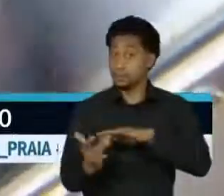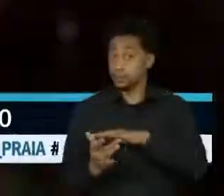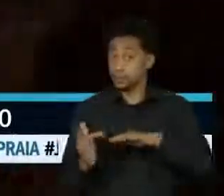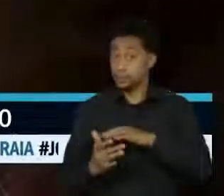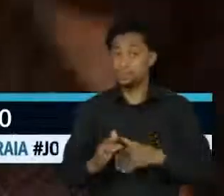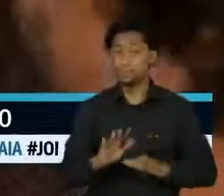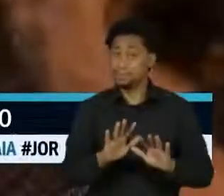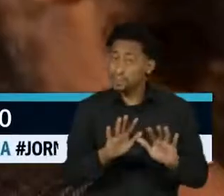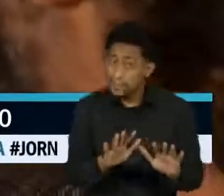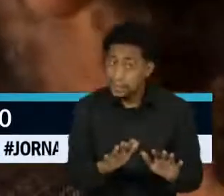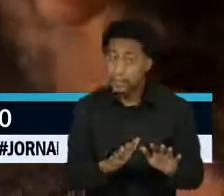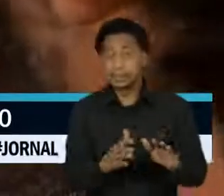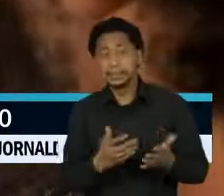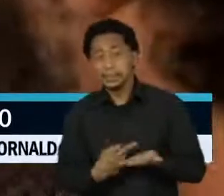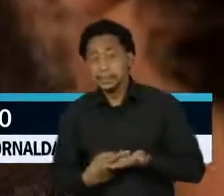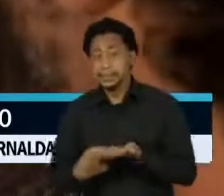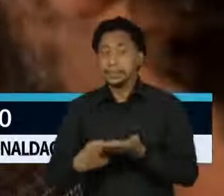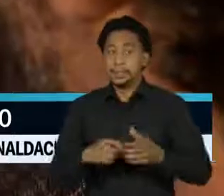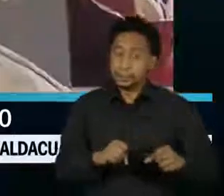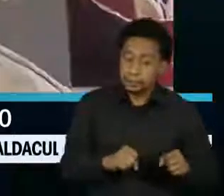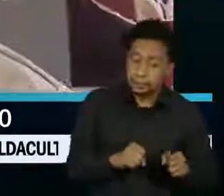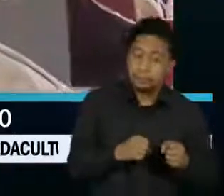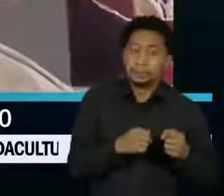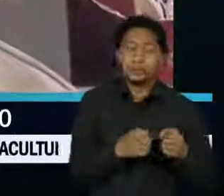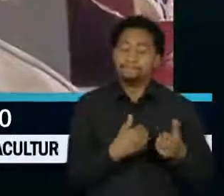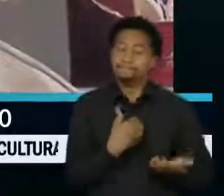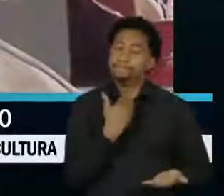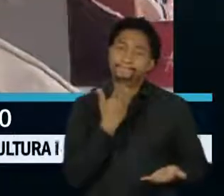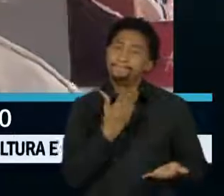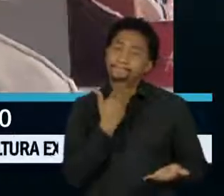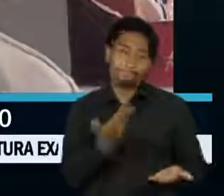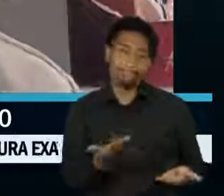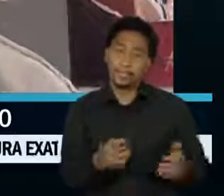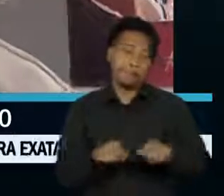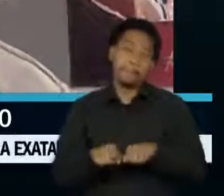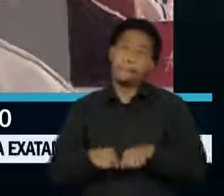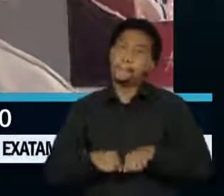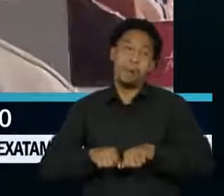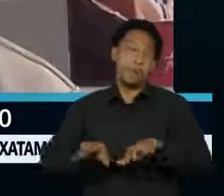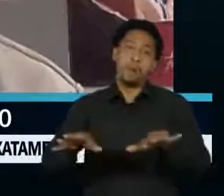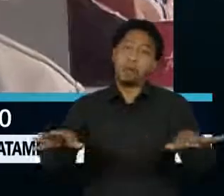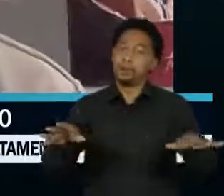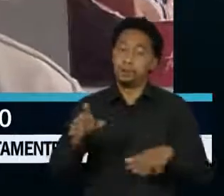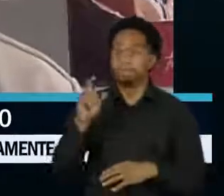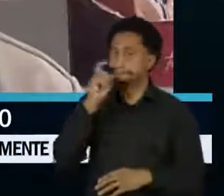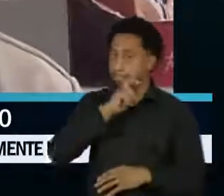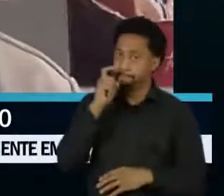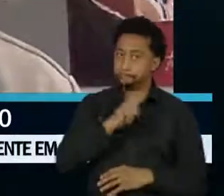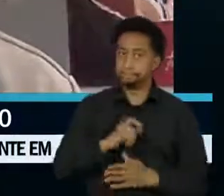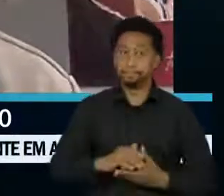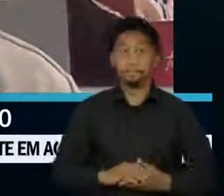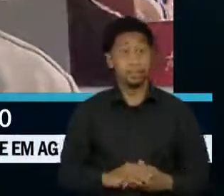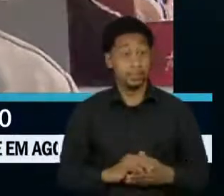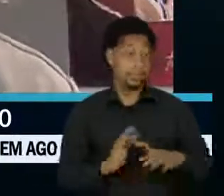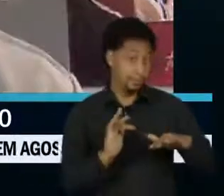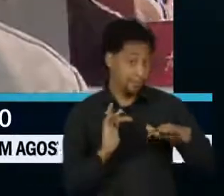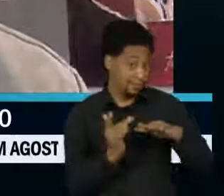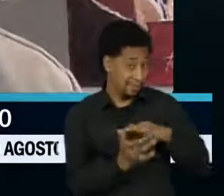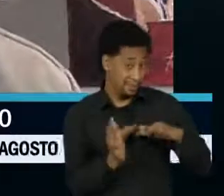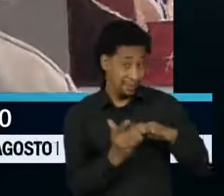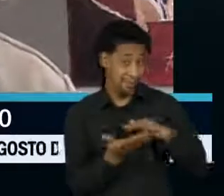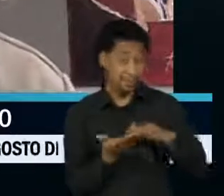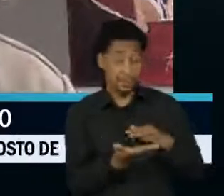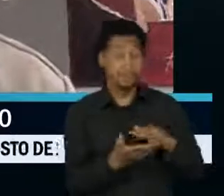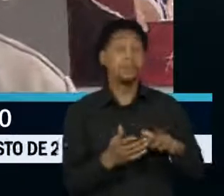os esforços não têm sido suficientes. As redes sociais, elas hoje se encontram num problema em que há muita